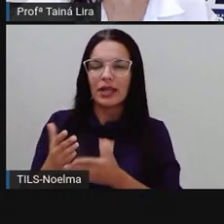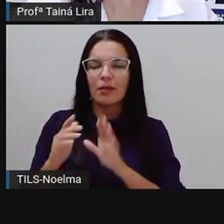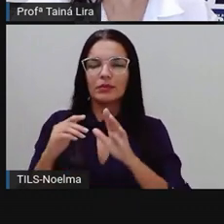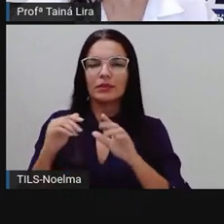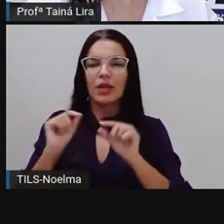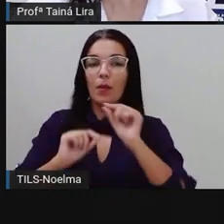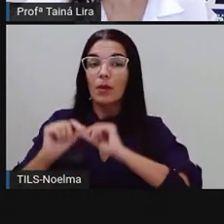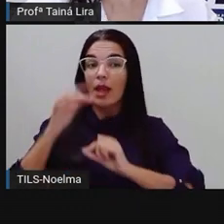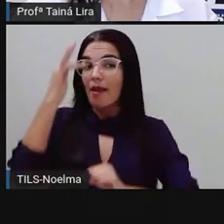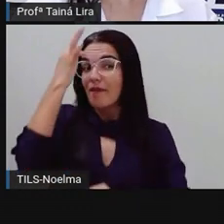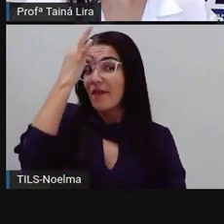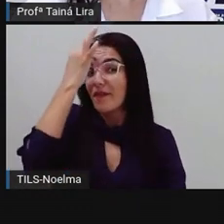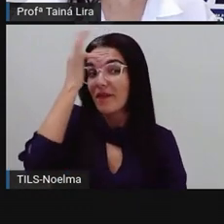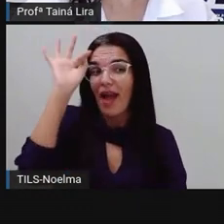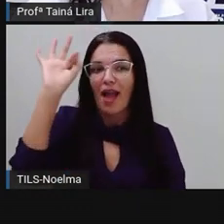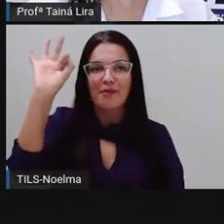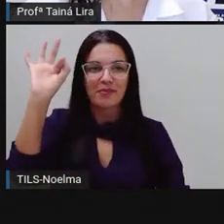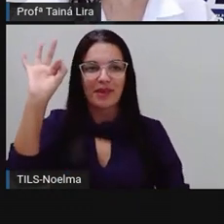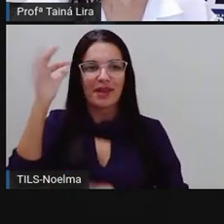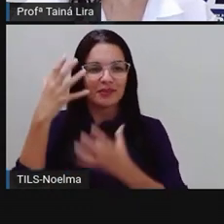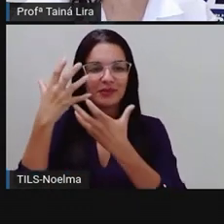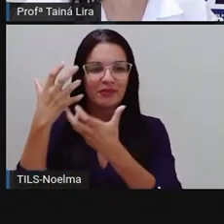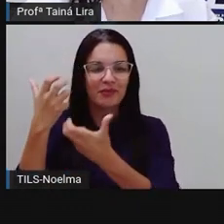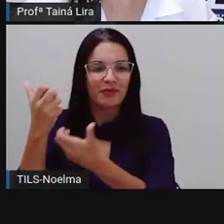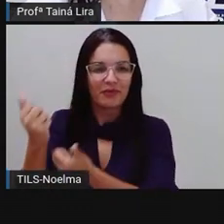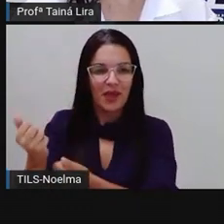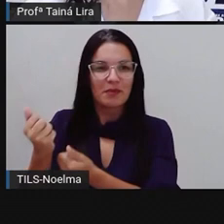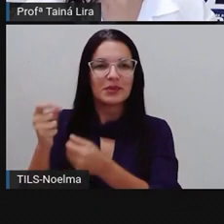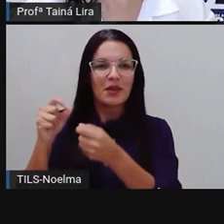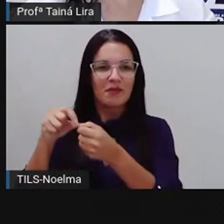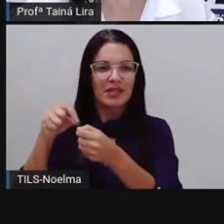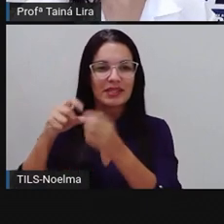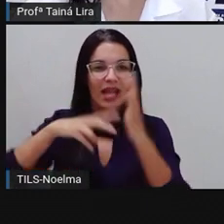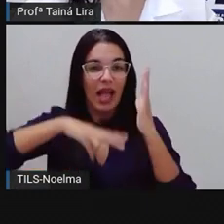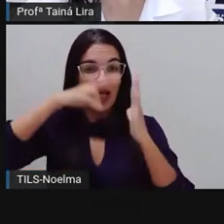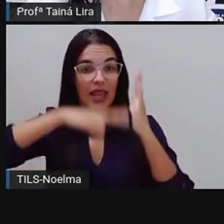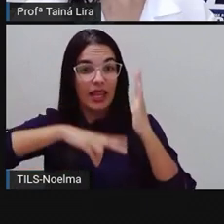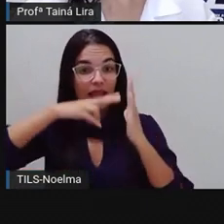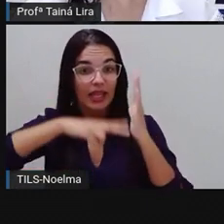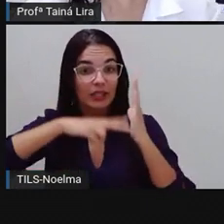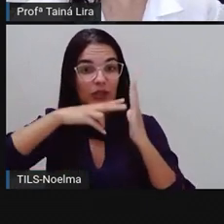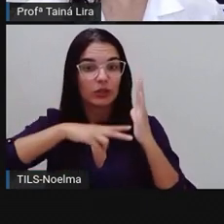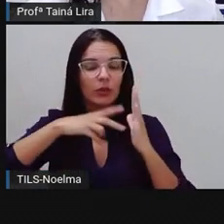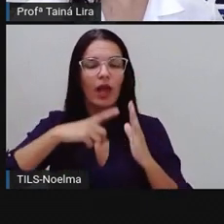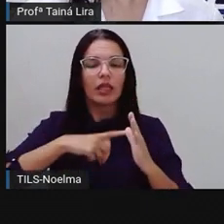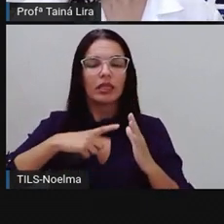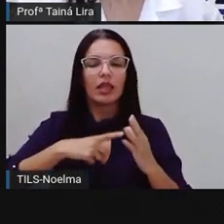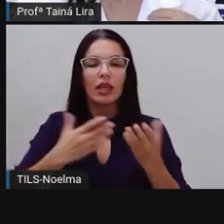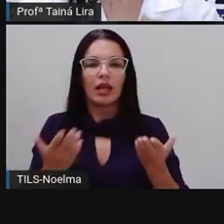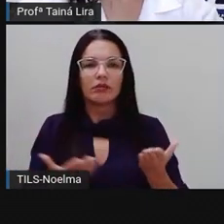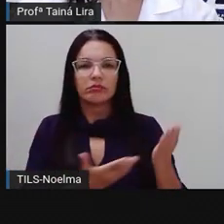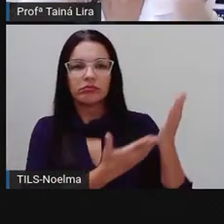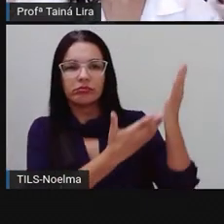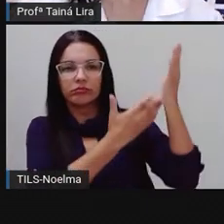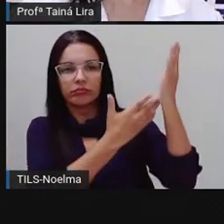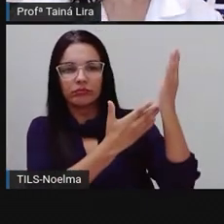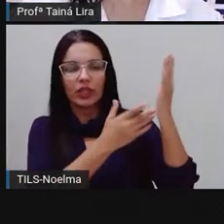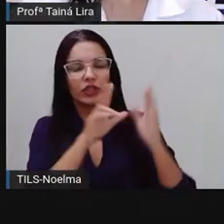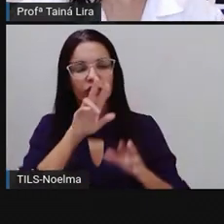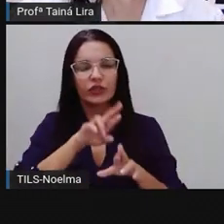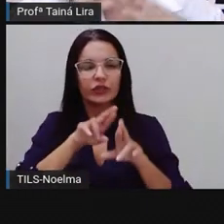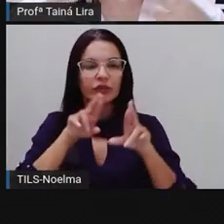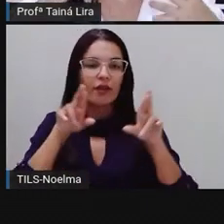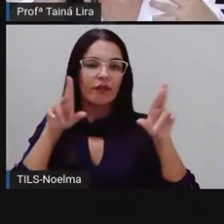que são as fábulas. Então, vamos lá? Nós vamos fazer a leitura. Pró trouxe uma fábula, né, diferente,